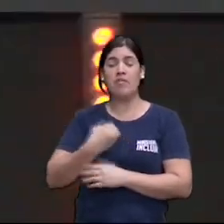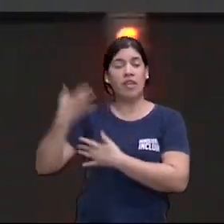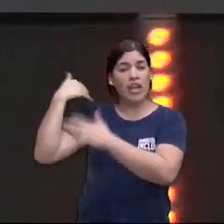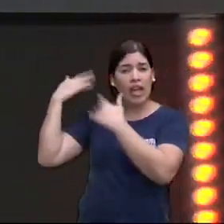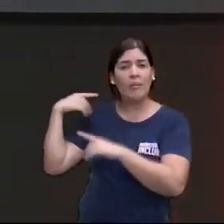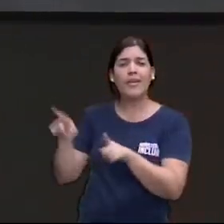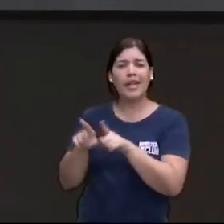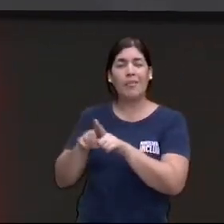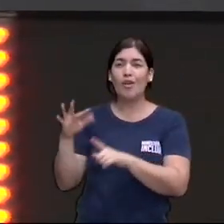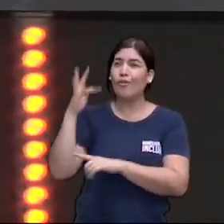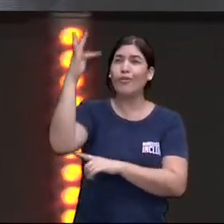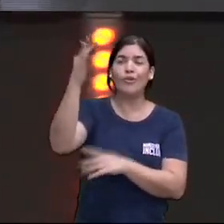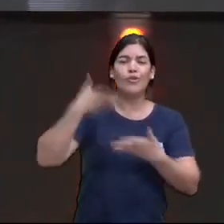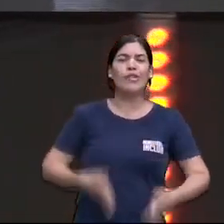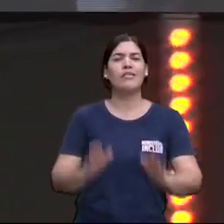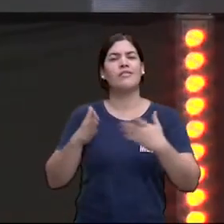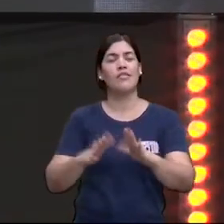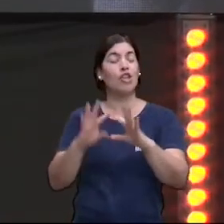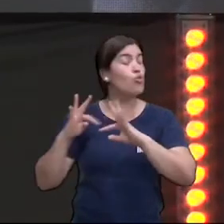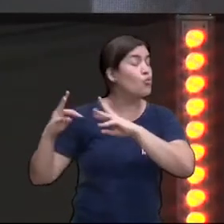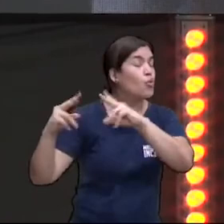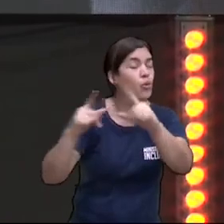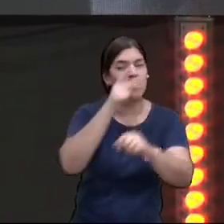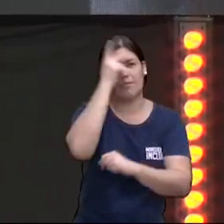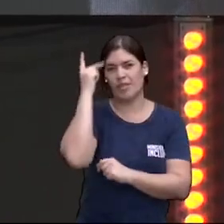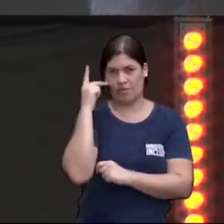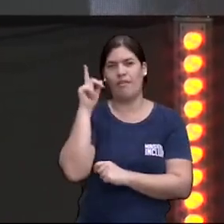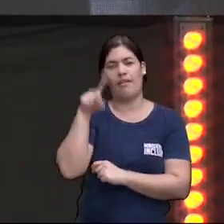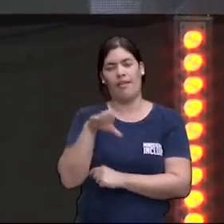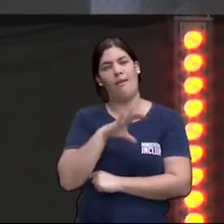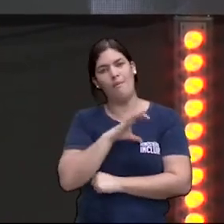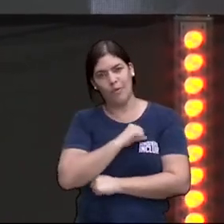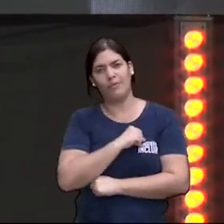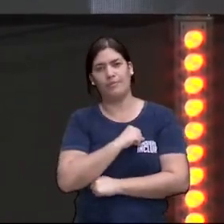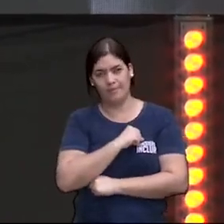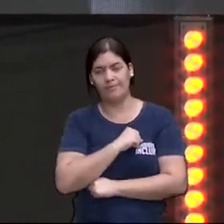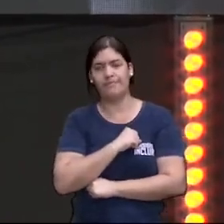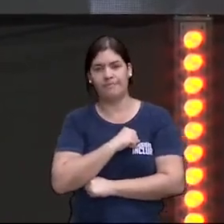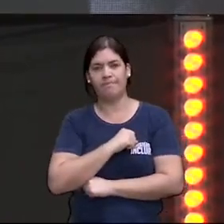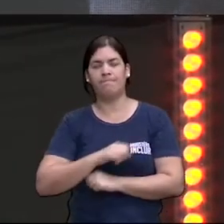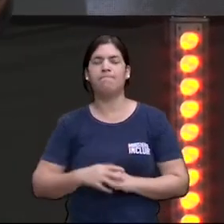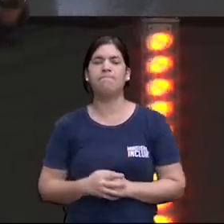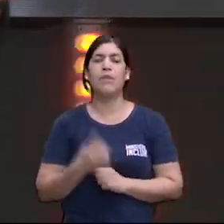viveria depois a morte dele é amor uma vez